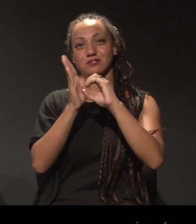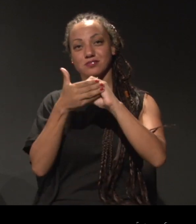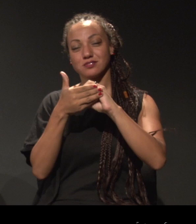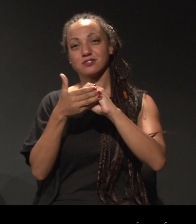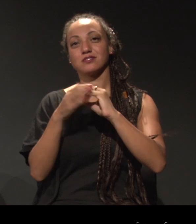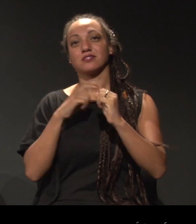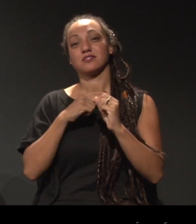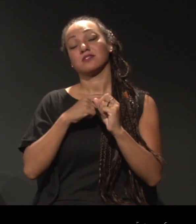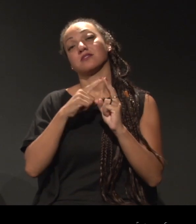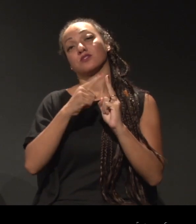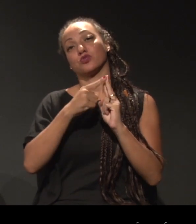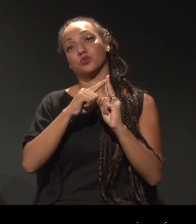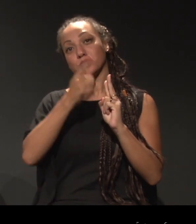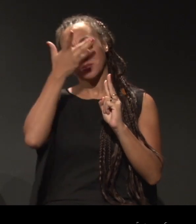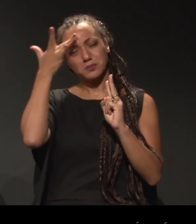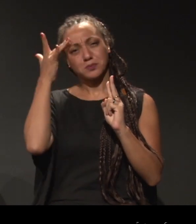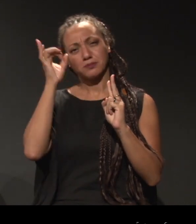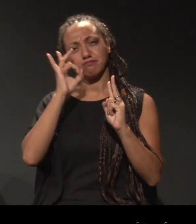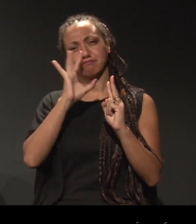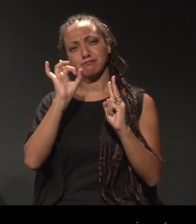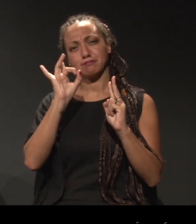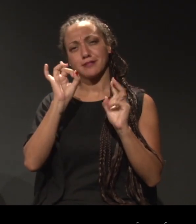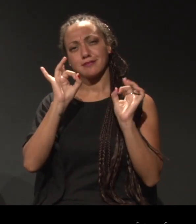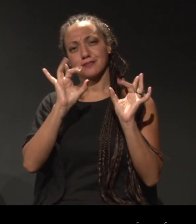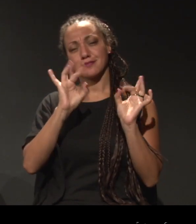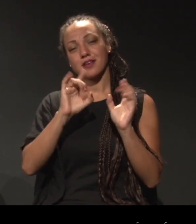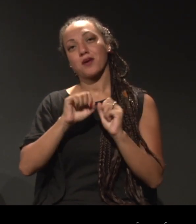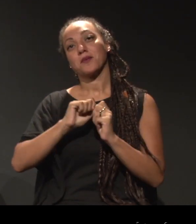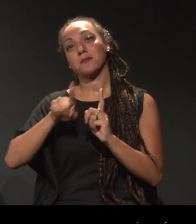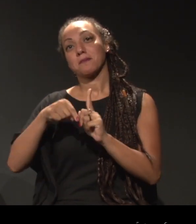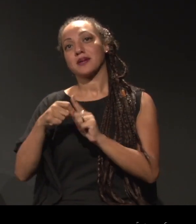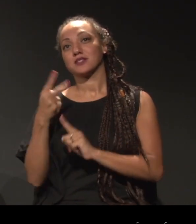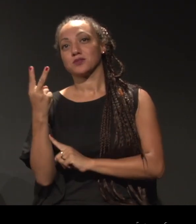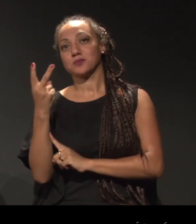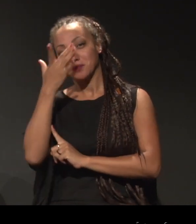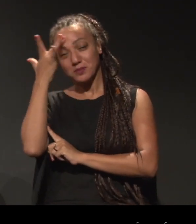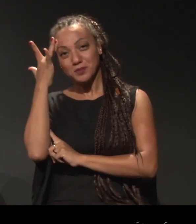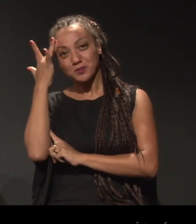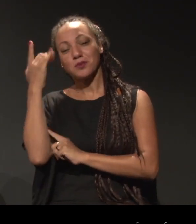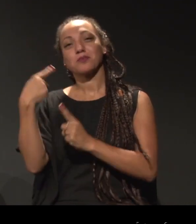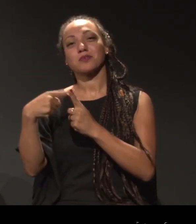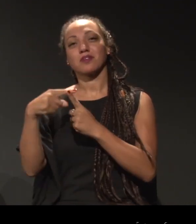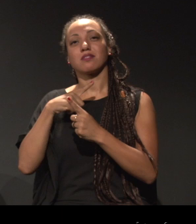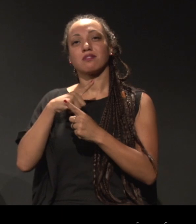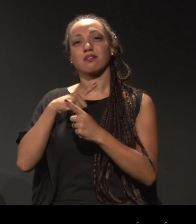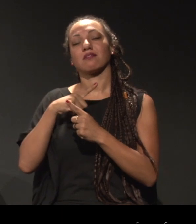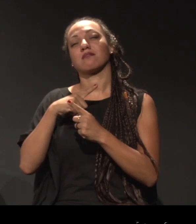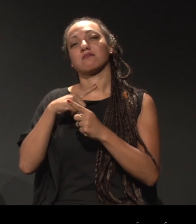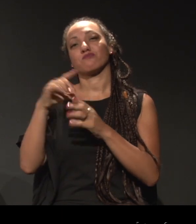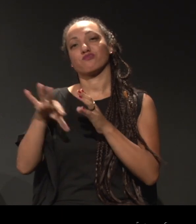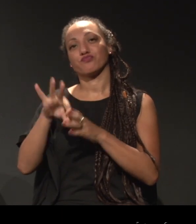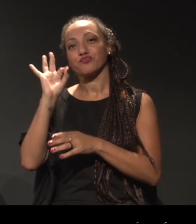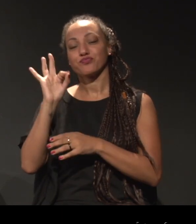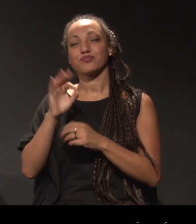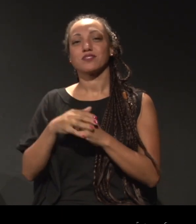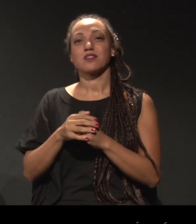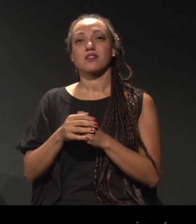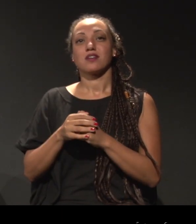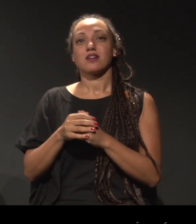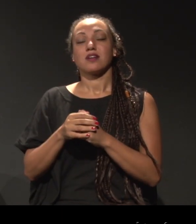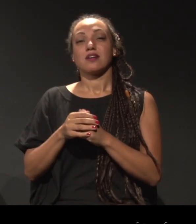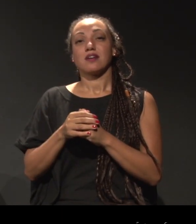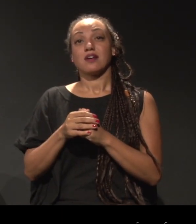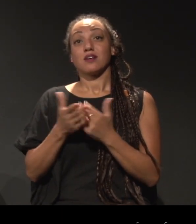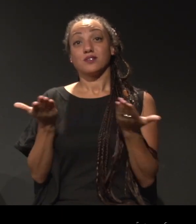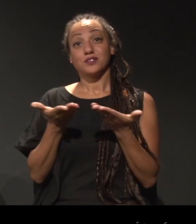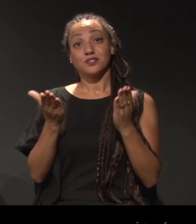recebendo dois convidados muito especiais e mais duas pessoas também escolhidas na nossa chamada aberta. E, para essa noite de hoje,